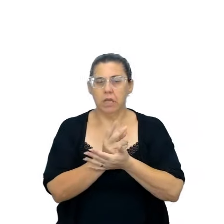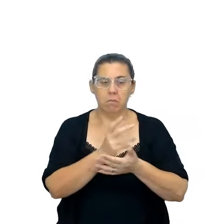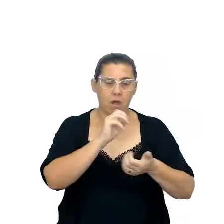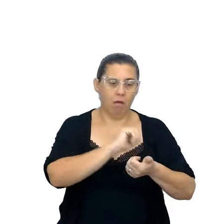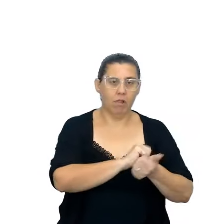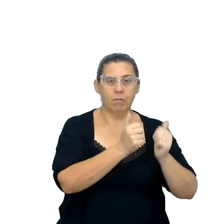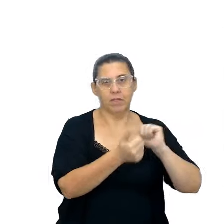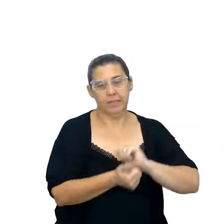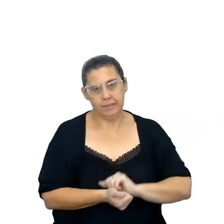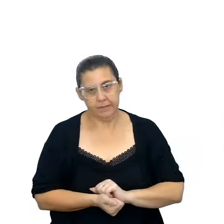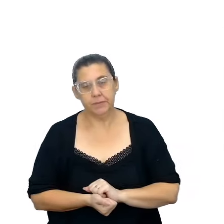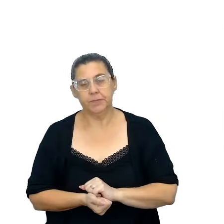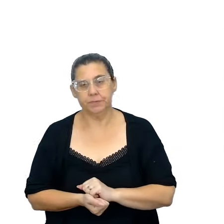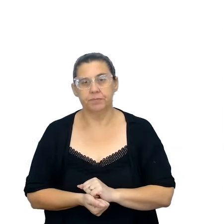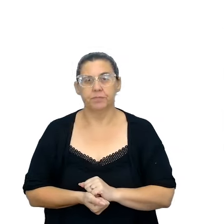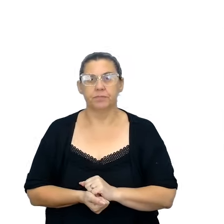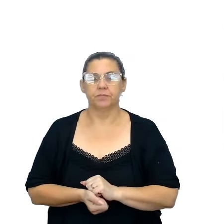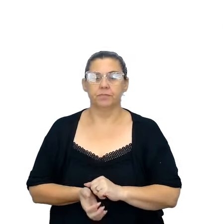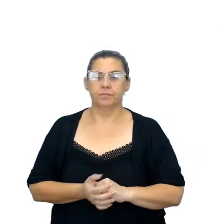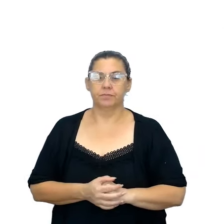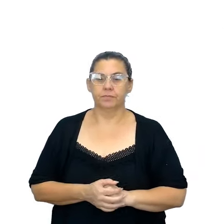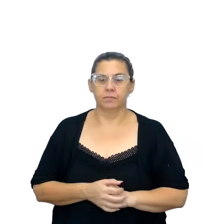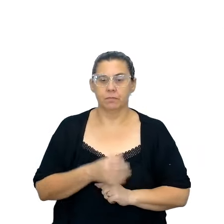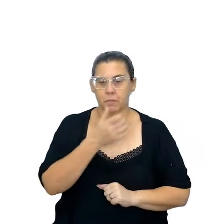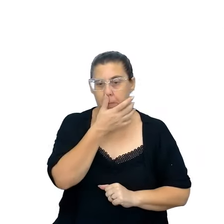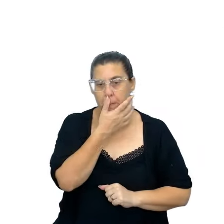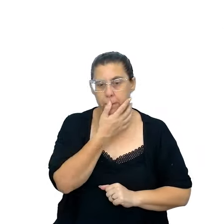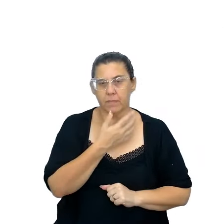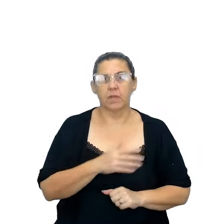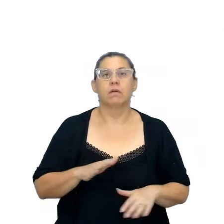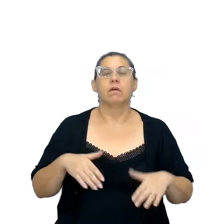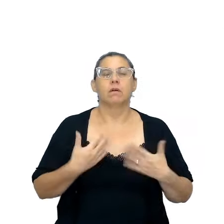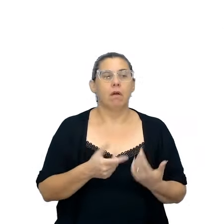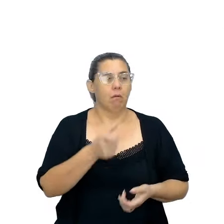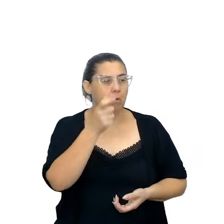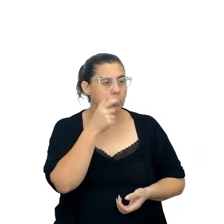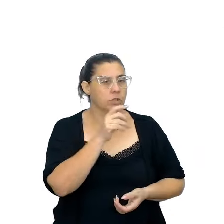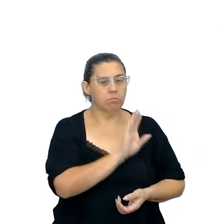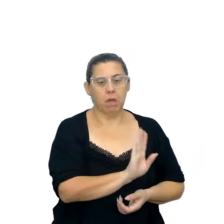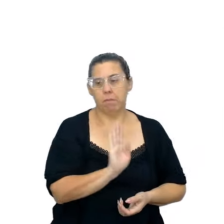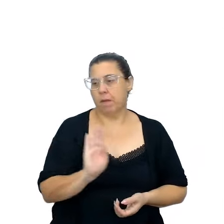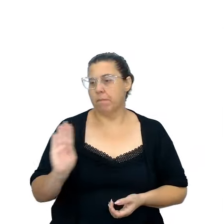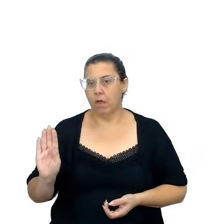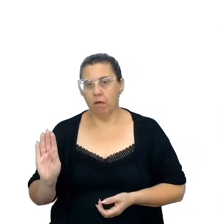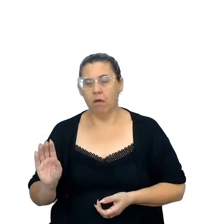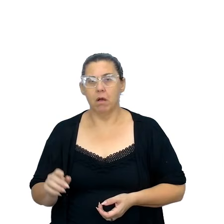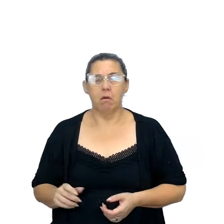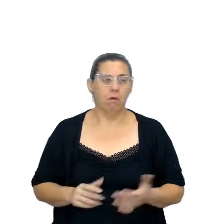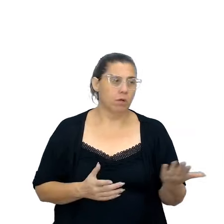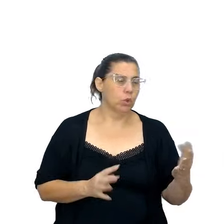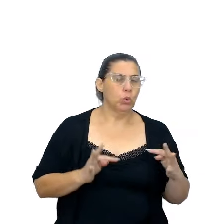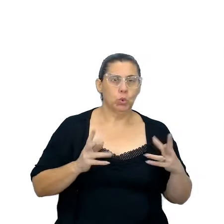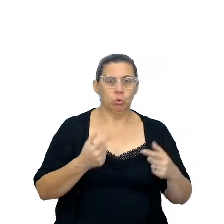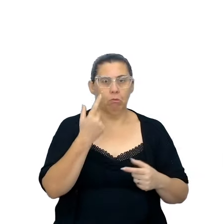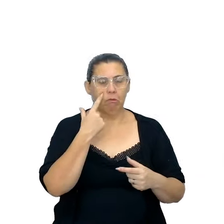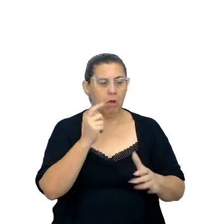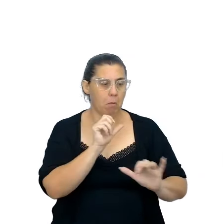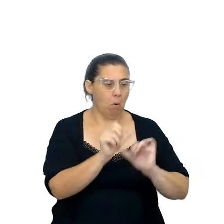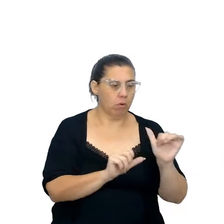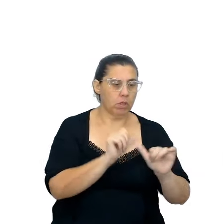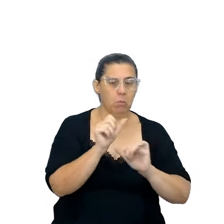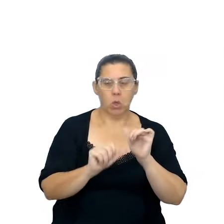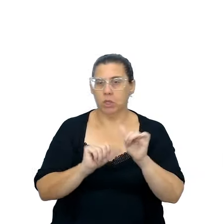retextualizadas, né, vídeo aí quem assiste o Big Brother que acaba dizendo retextualizando as cenas que viram ali na